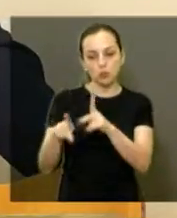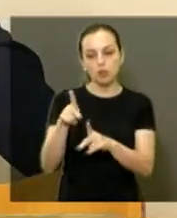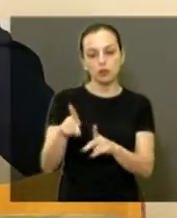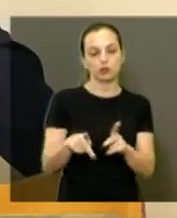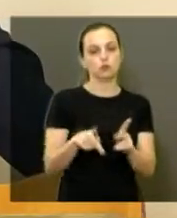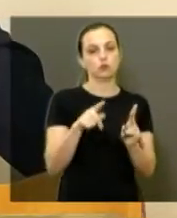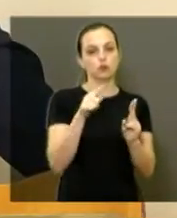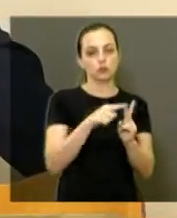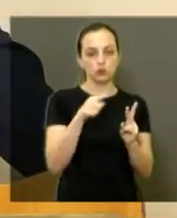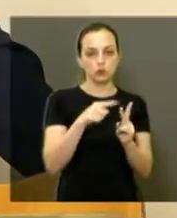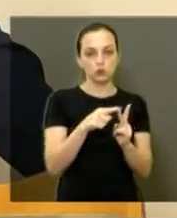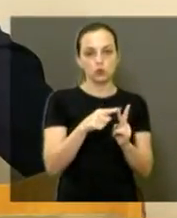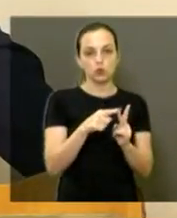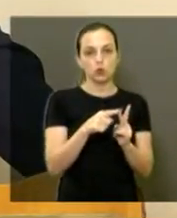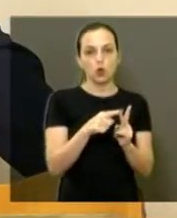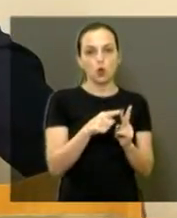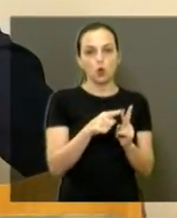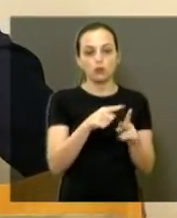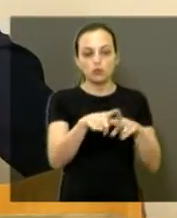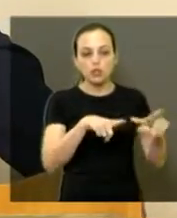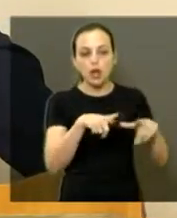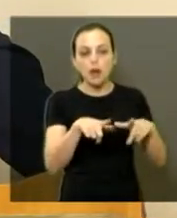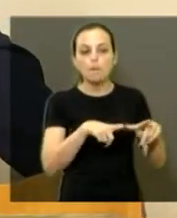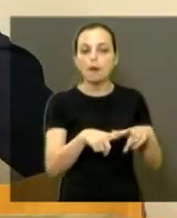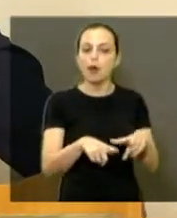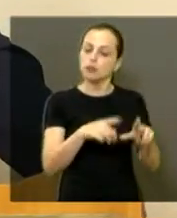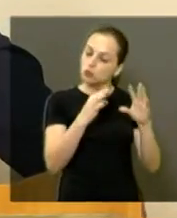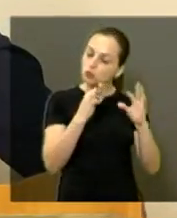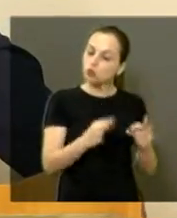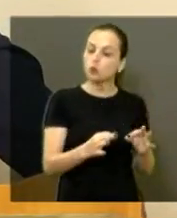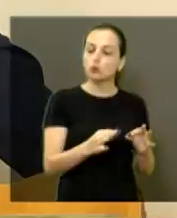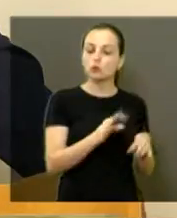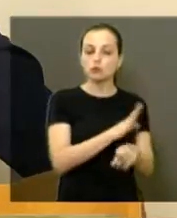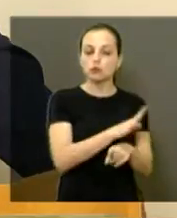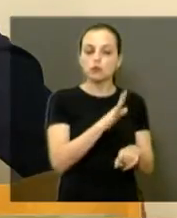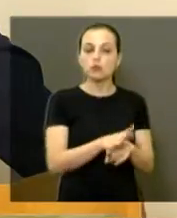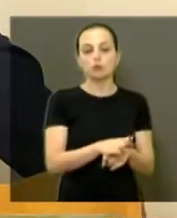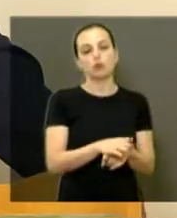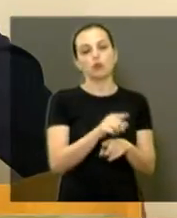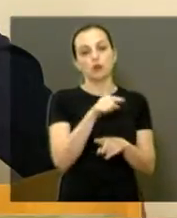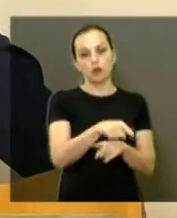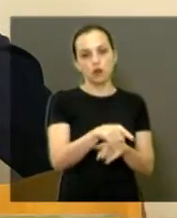segundo, de condições de trabalho para quem atende na unidade.